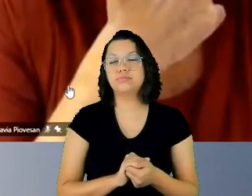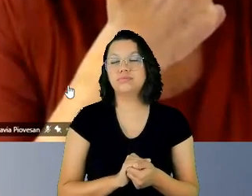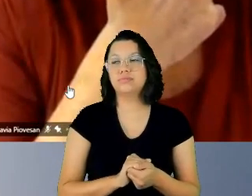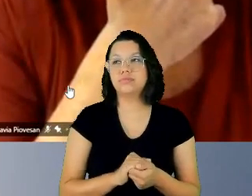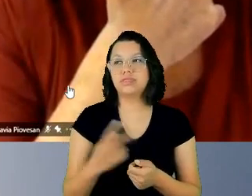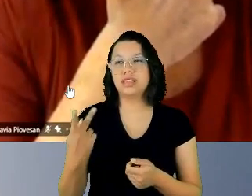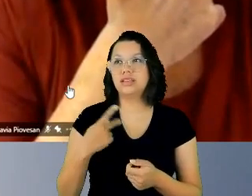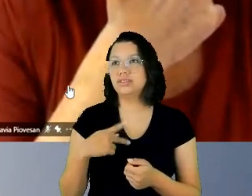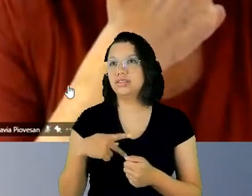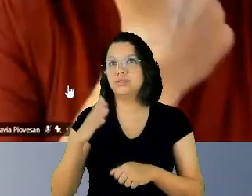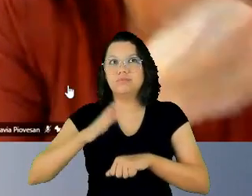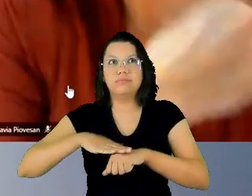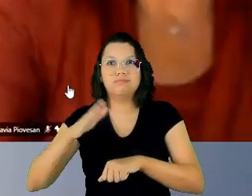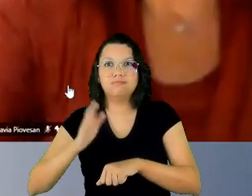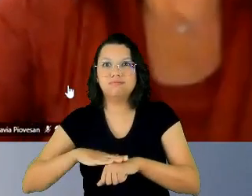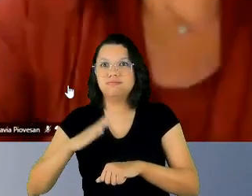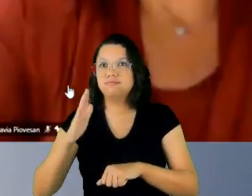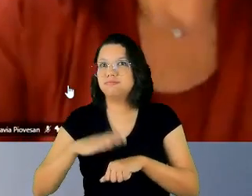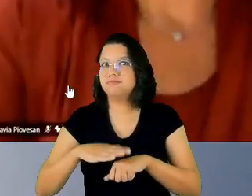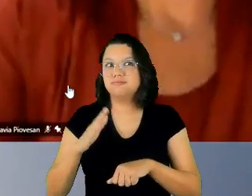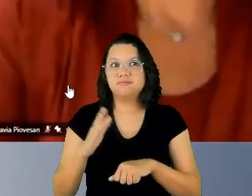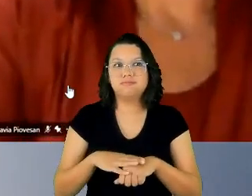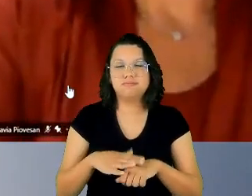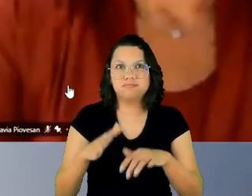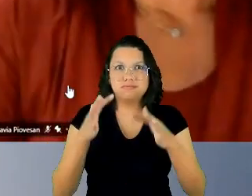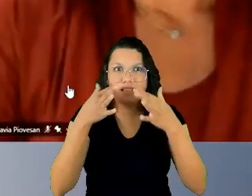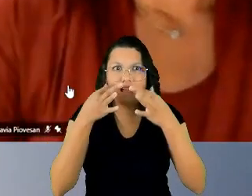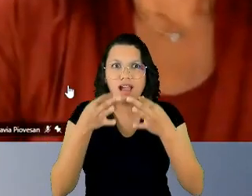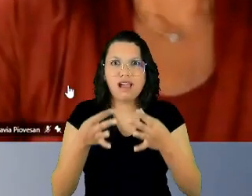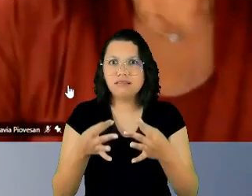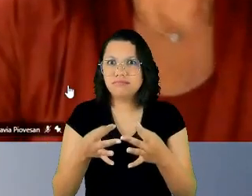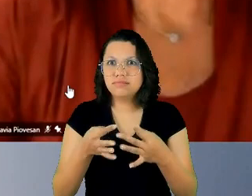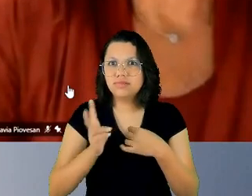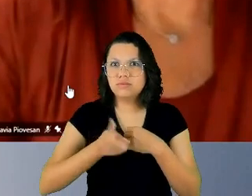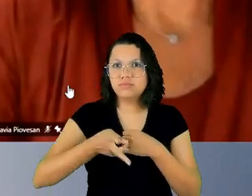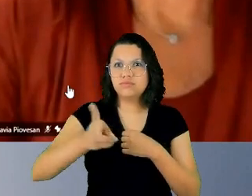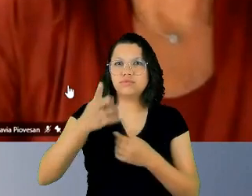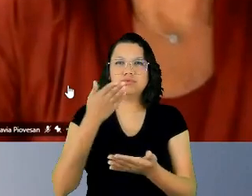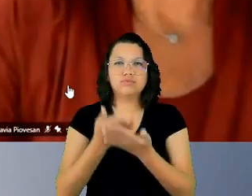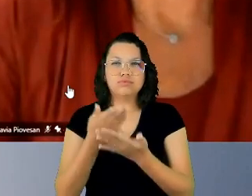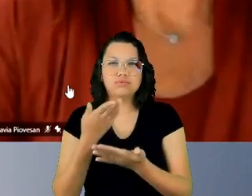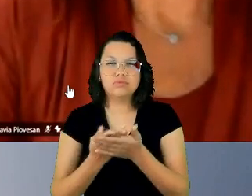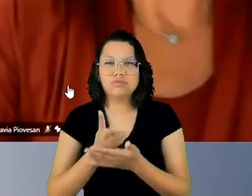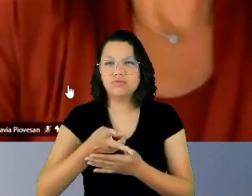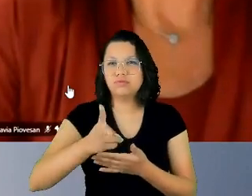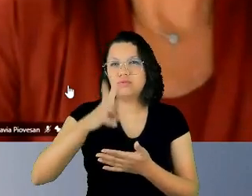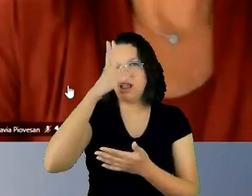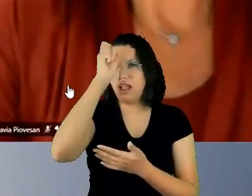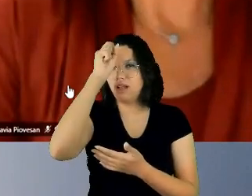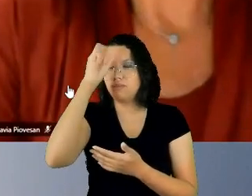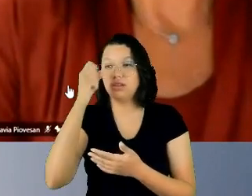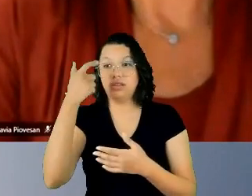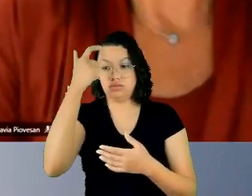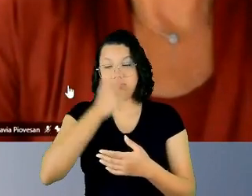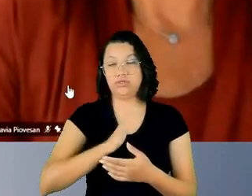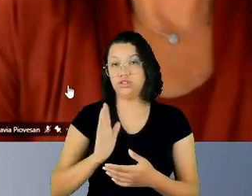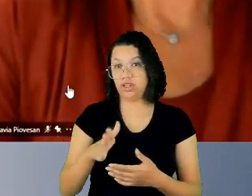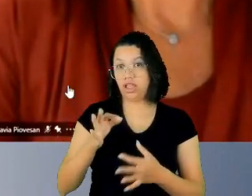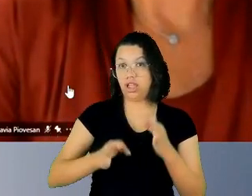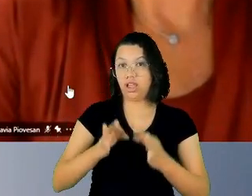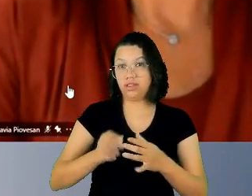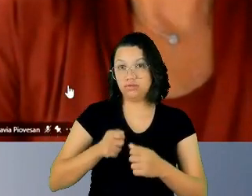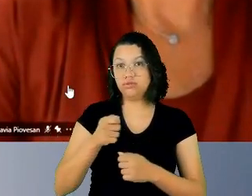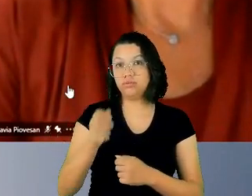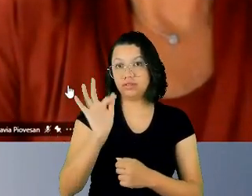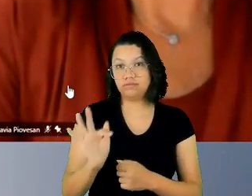interessados em continuar a estudar, em continuar a aprender. já era juíza, juíza federal, mas eu queria mais, eu